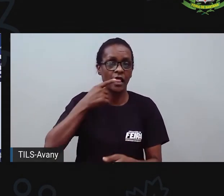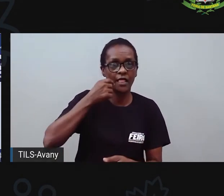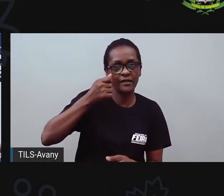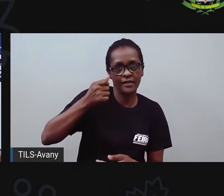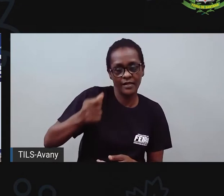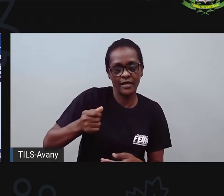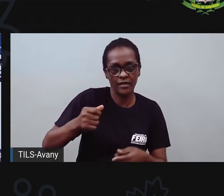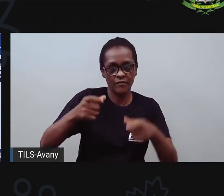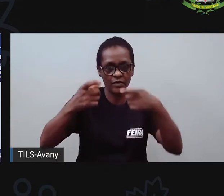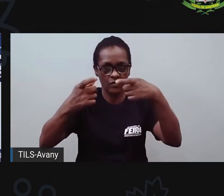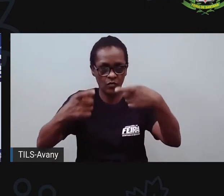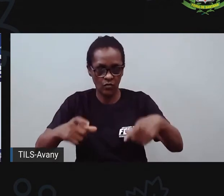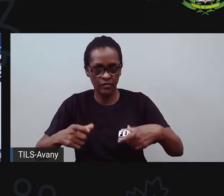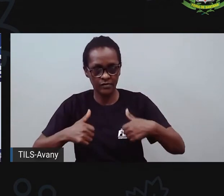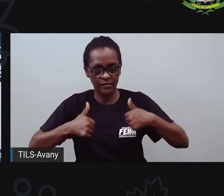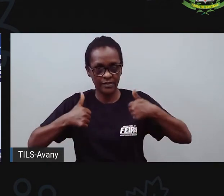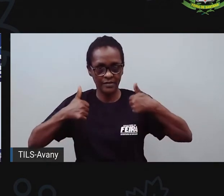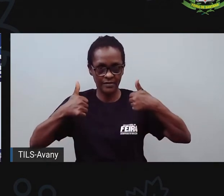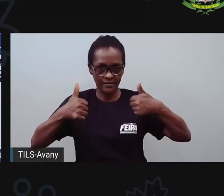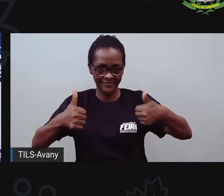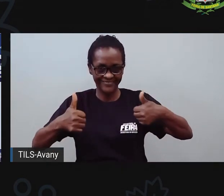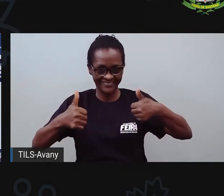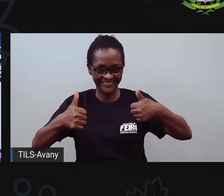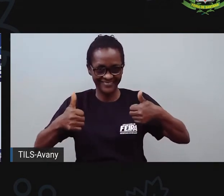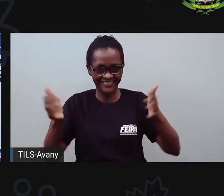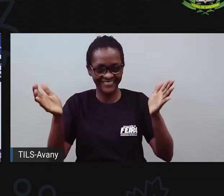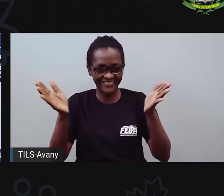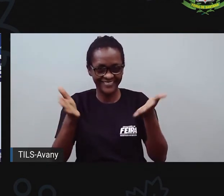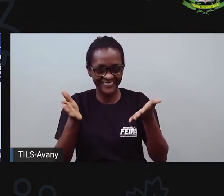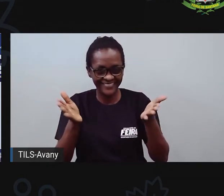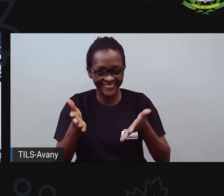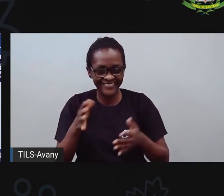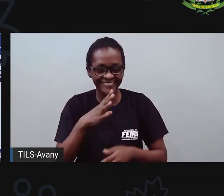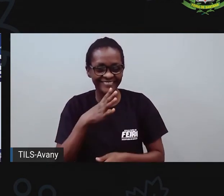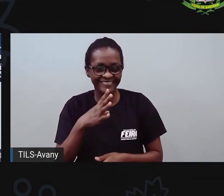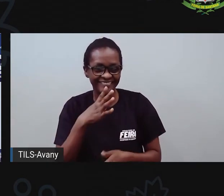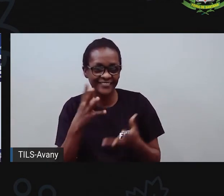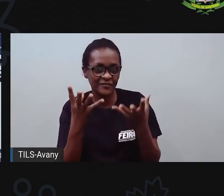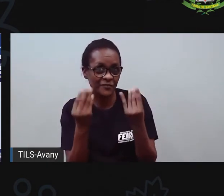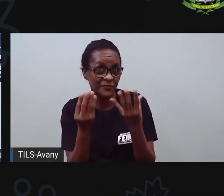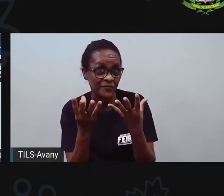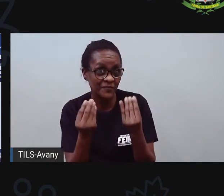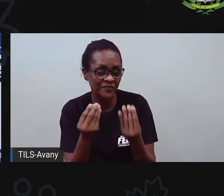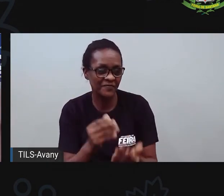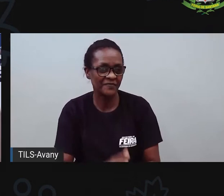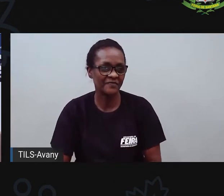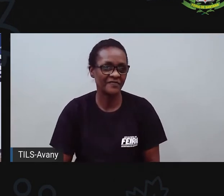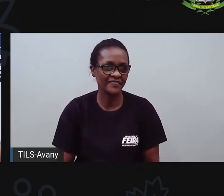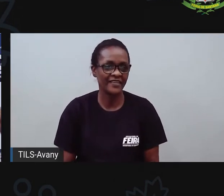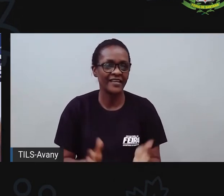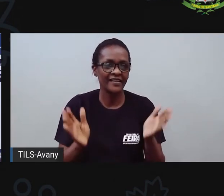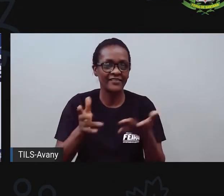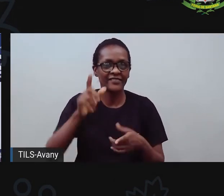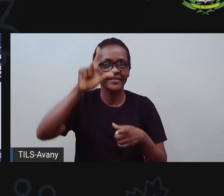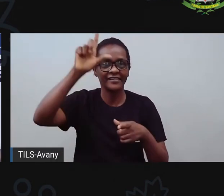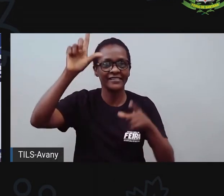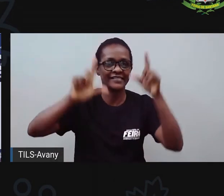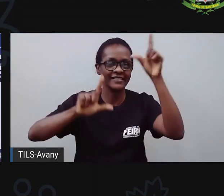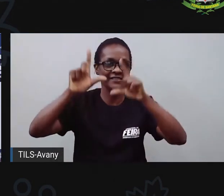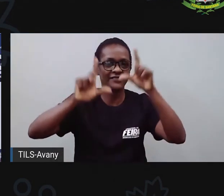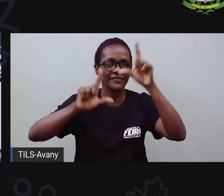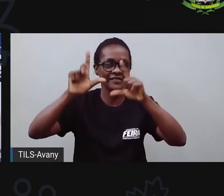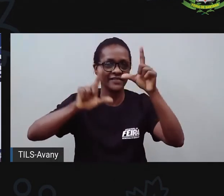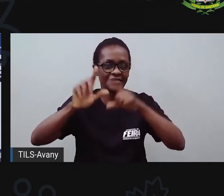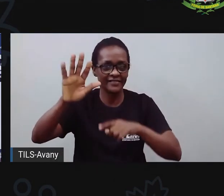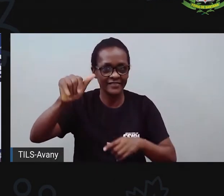o conhecimento tá chegando e vai começar! Quem tá aí na TV, chama todo mundo e diz,